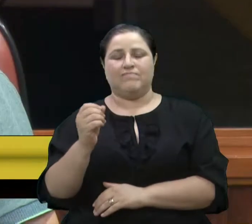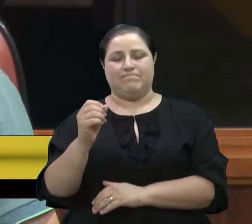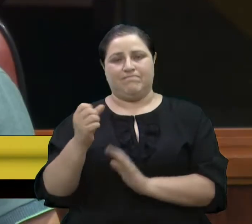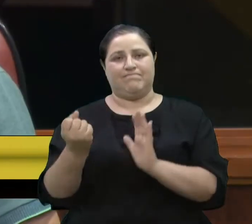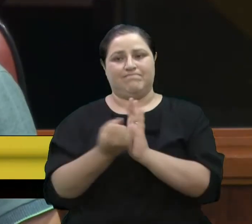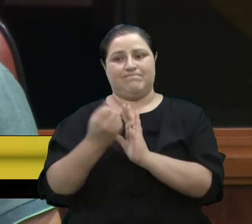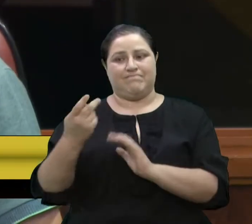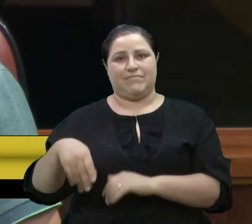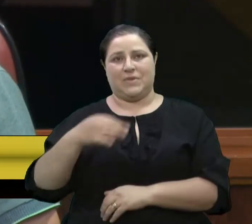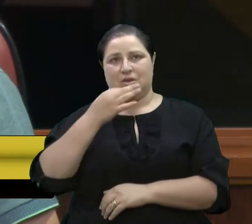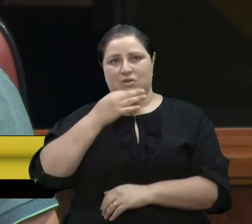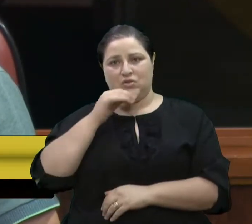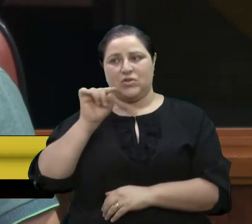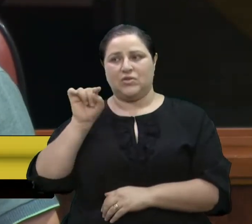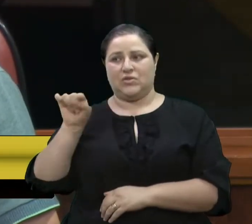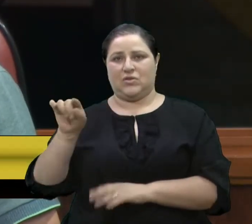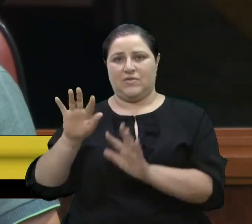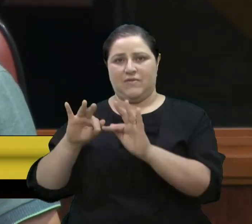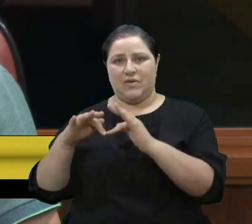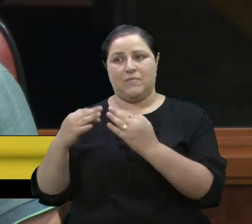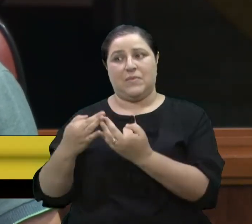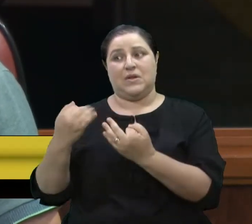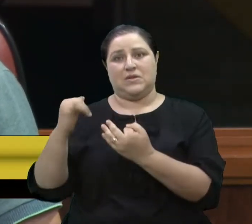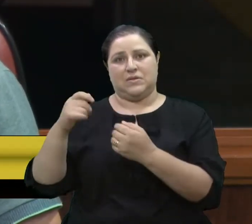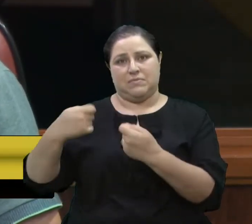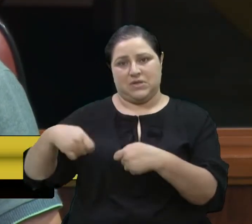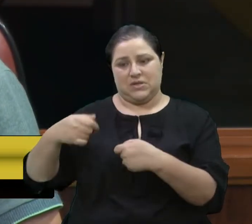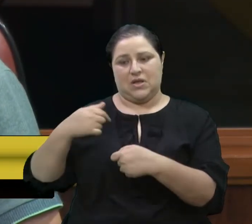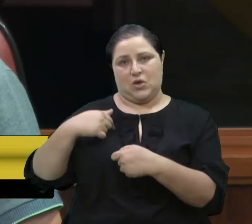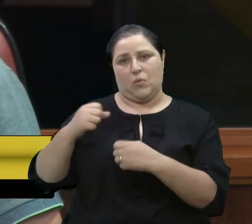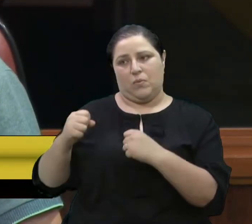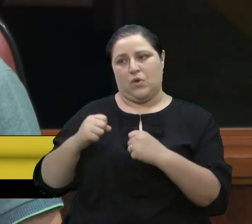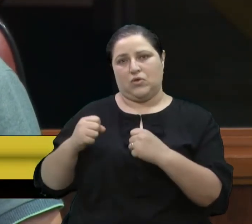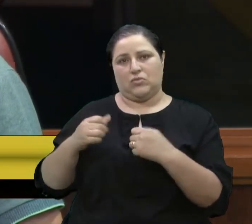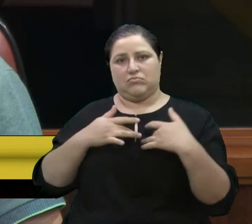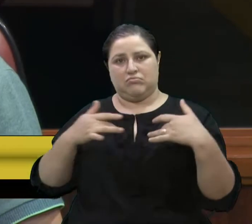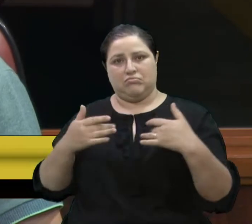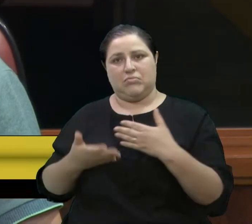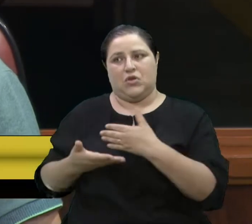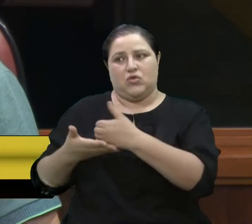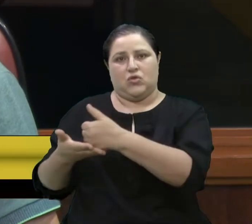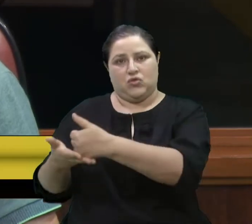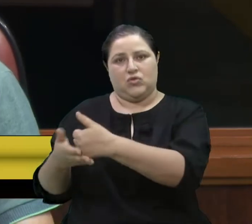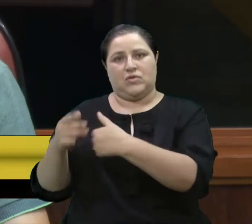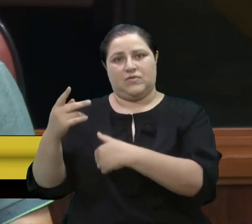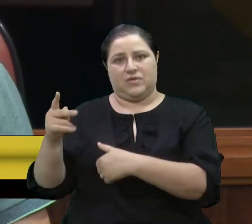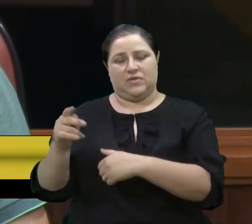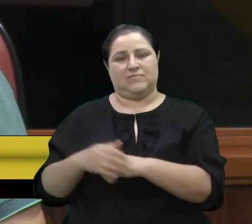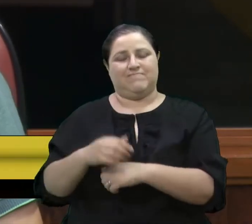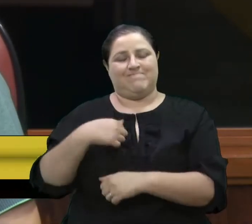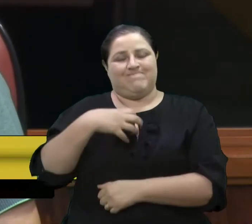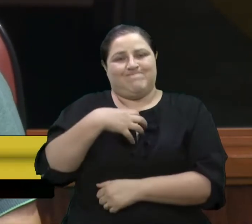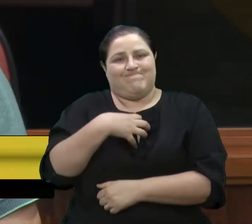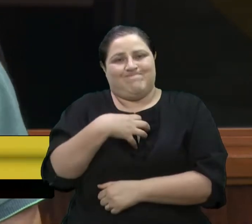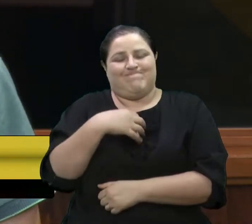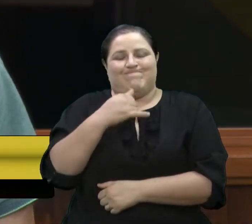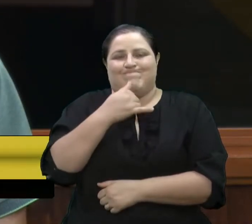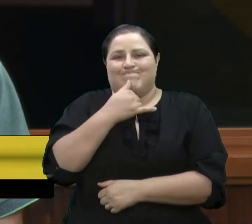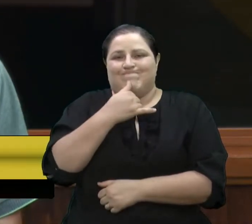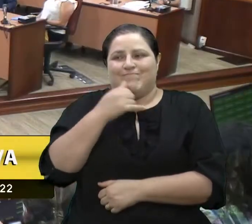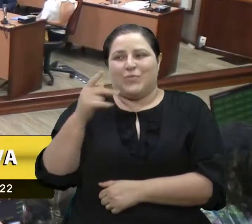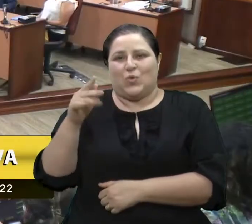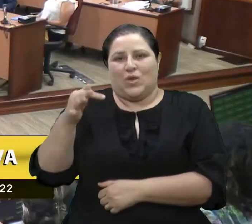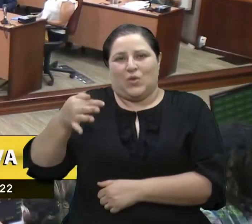pessoa e vossos familiares precisar, esse vereador está à disposição para auxiliar. Sinto bastante pela sua dor. Muito obrigado.